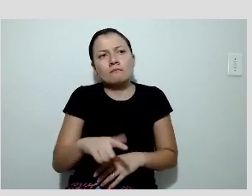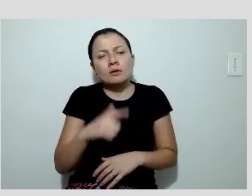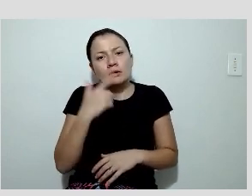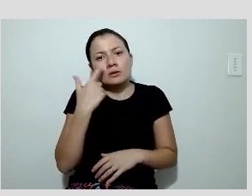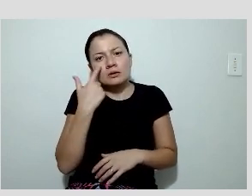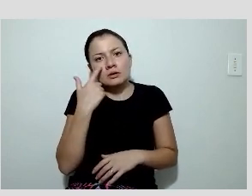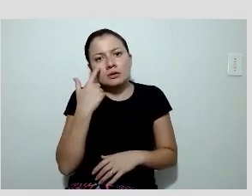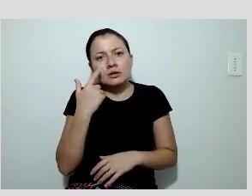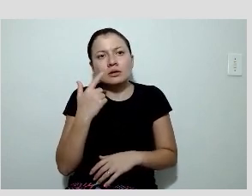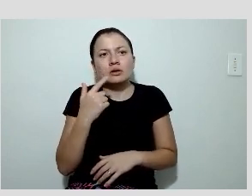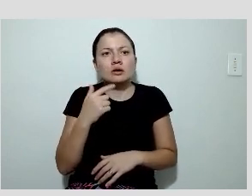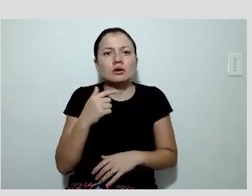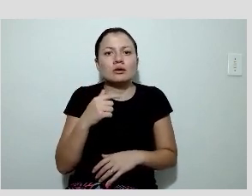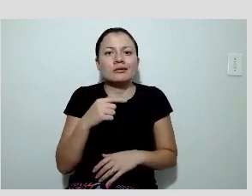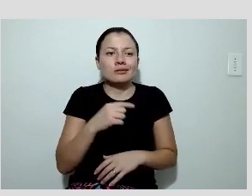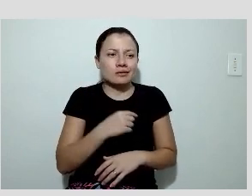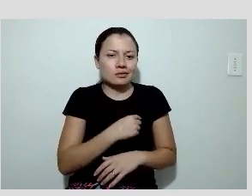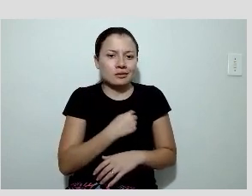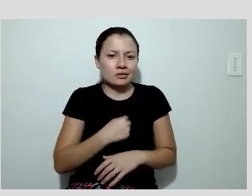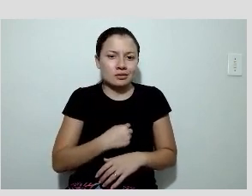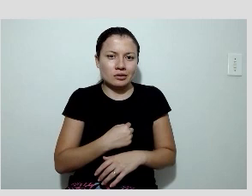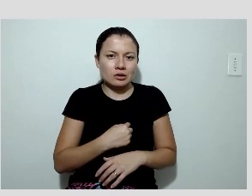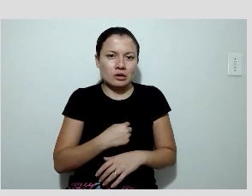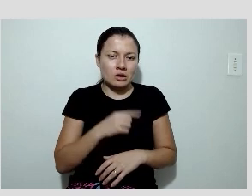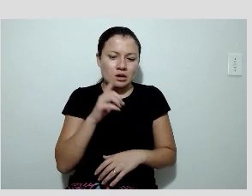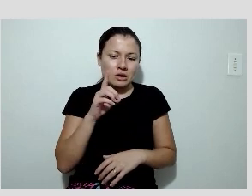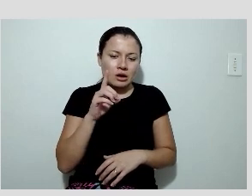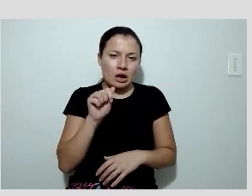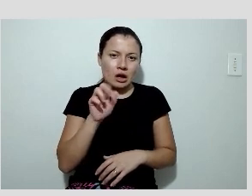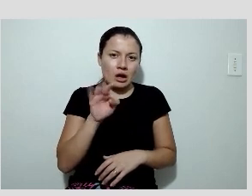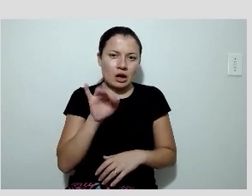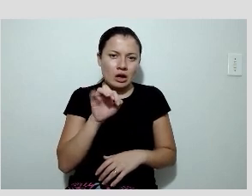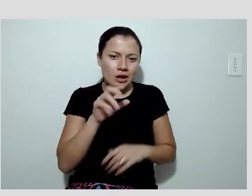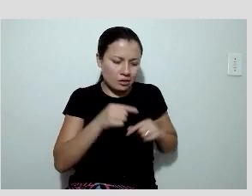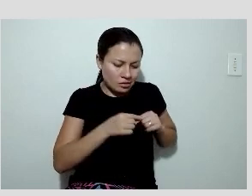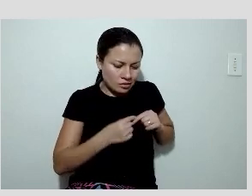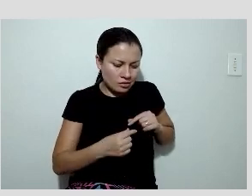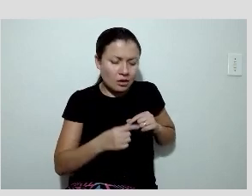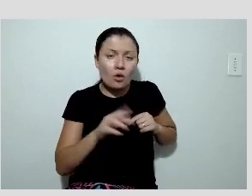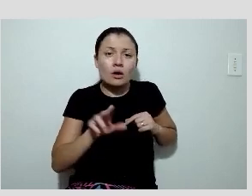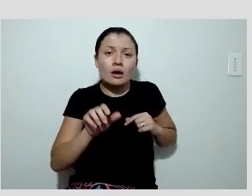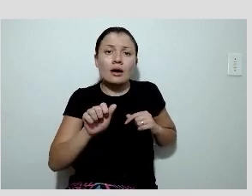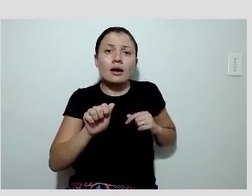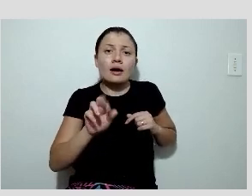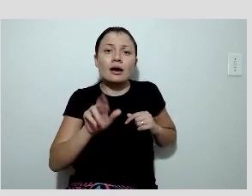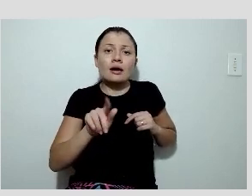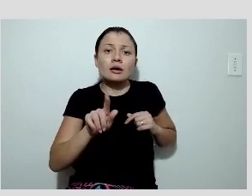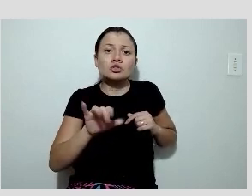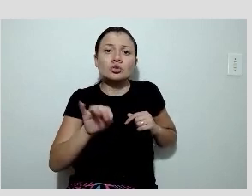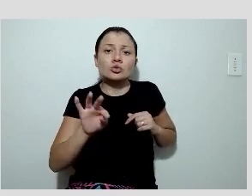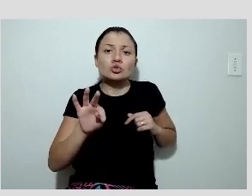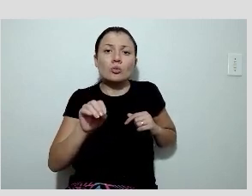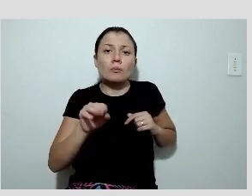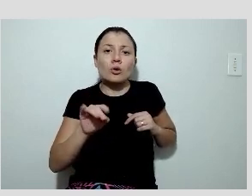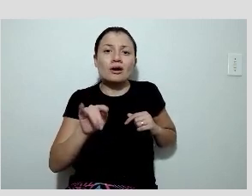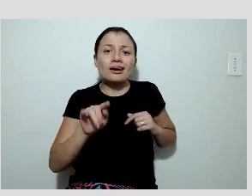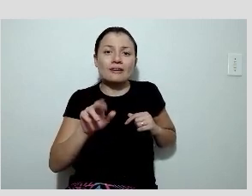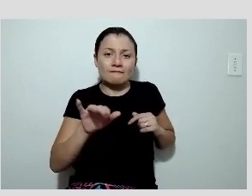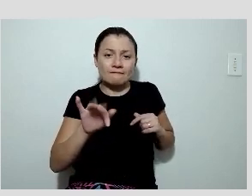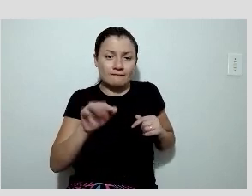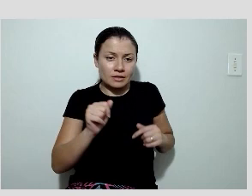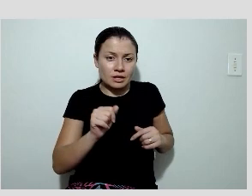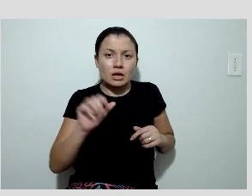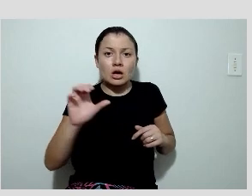a ponte para a peredecimento anterior, seria a angiotomografia coronária. seria, assim, o meu próximo